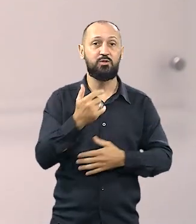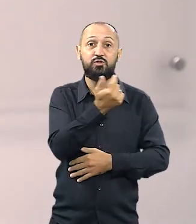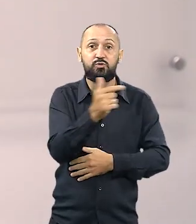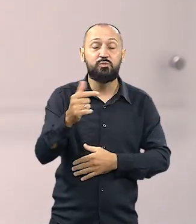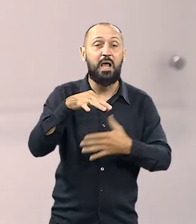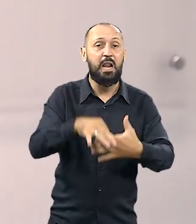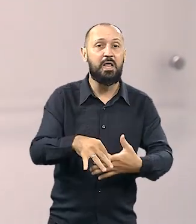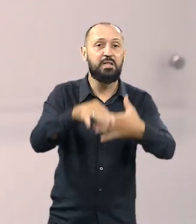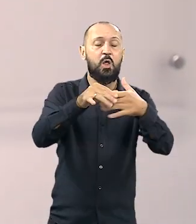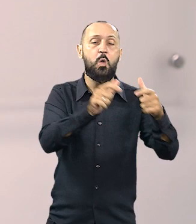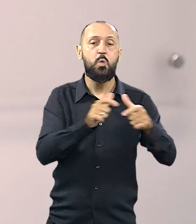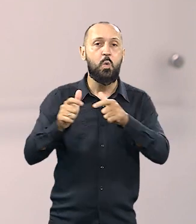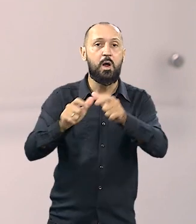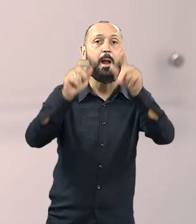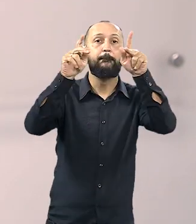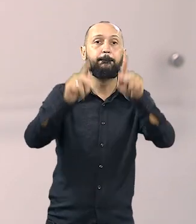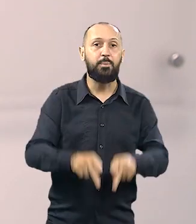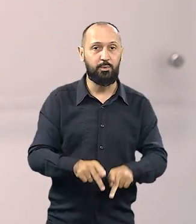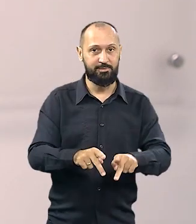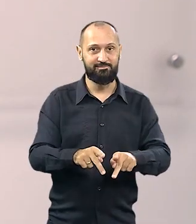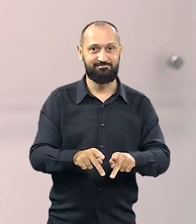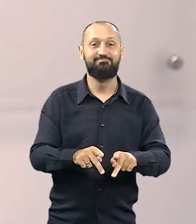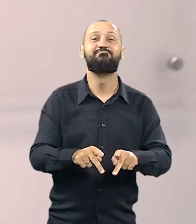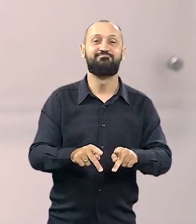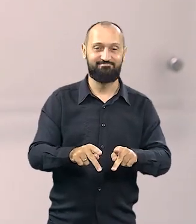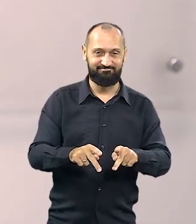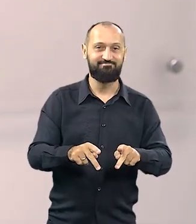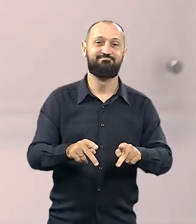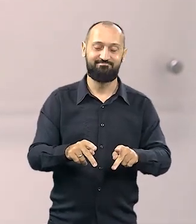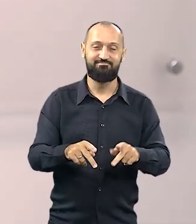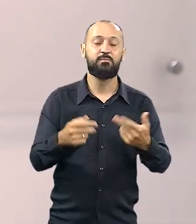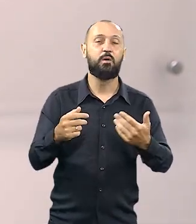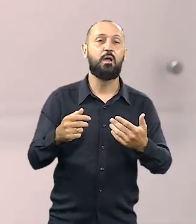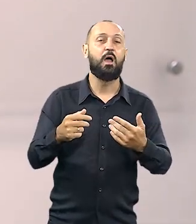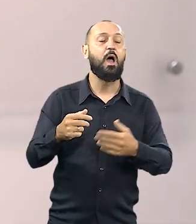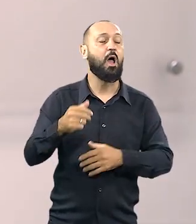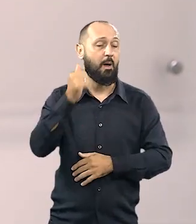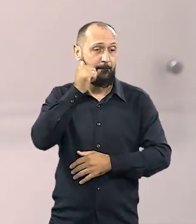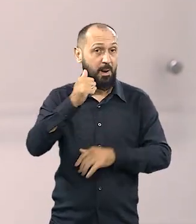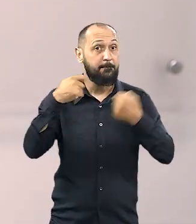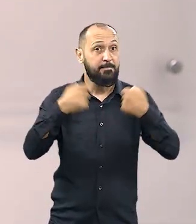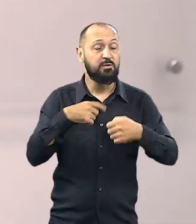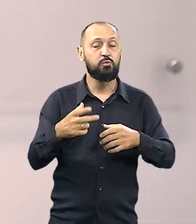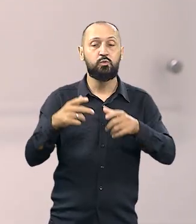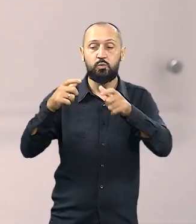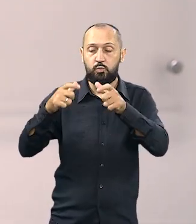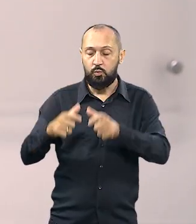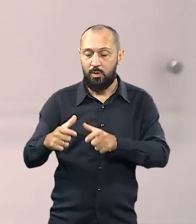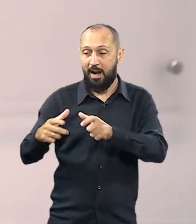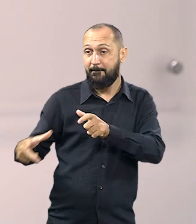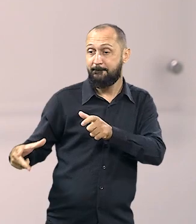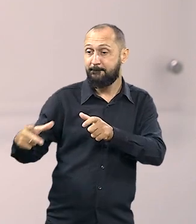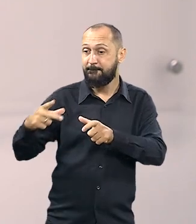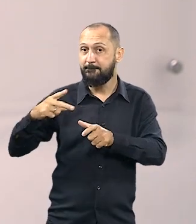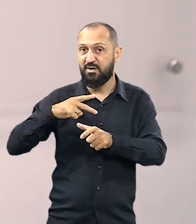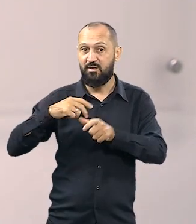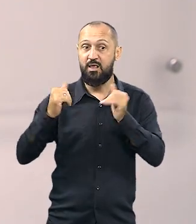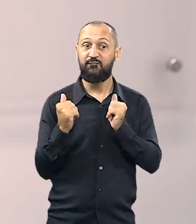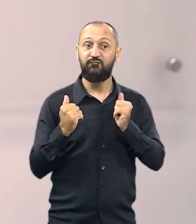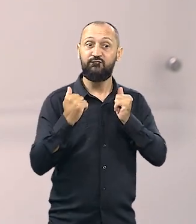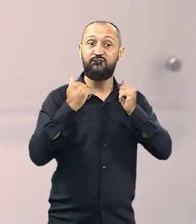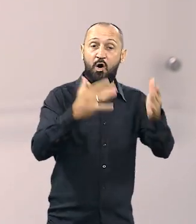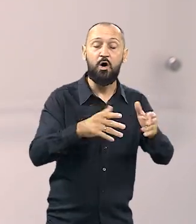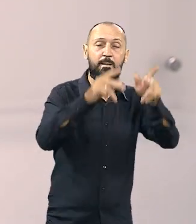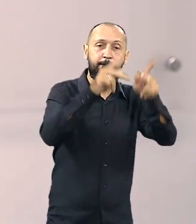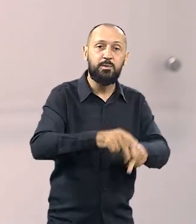que a gente não tem é a liderança nos espaços públicos. Então, as mulheres, a gente precisa sair do espaço privado e ocupar esses